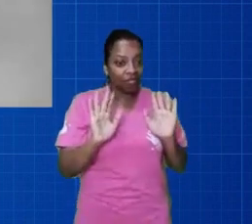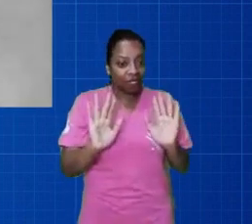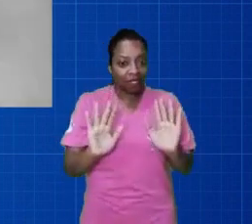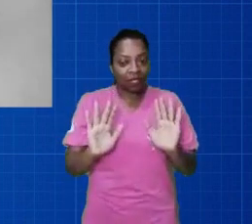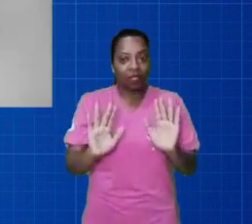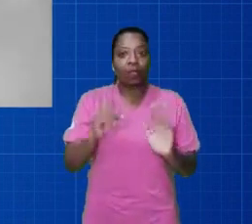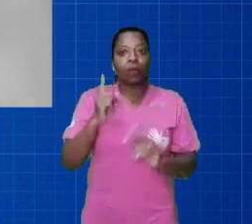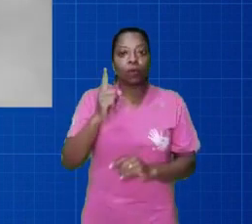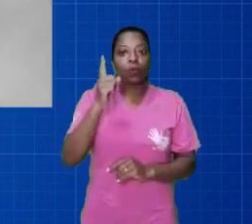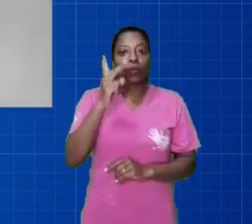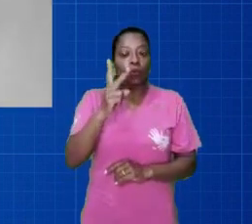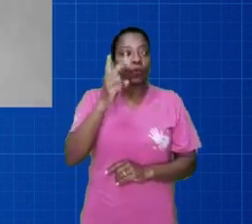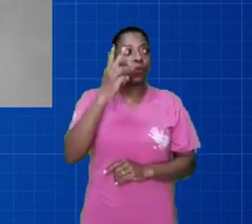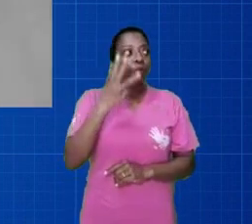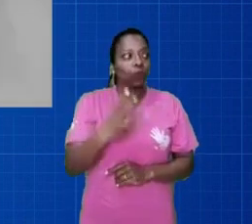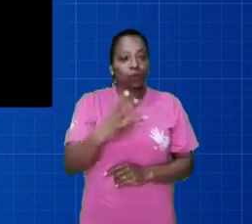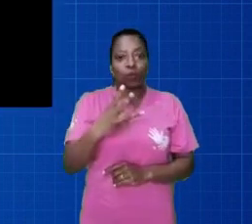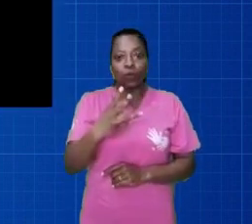Ok.